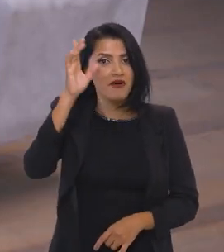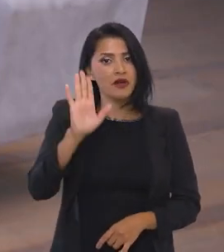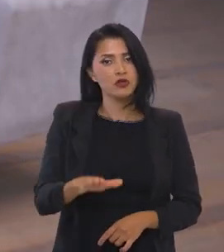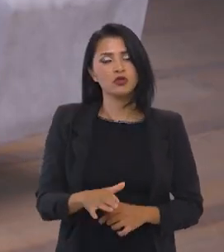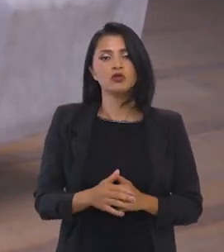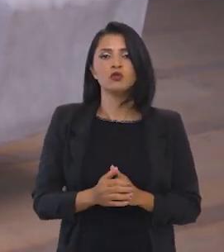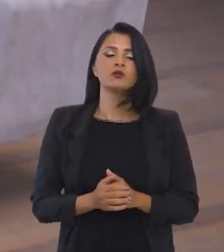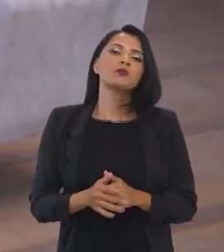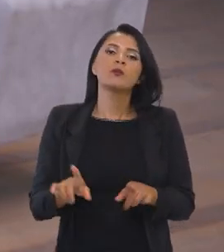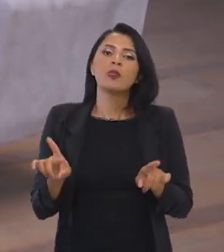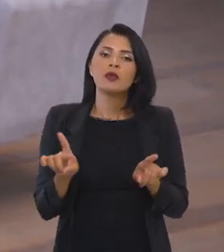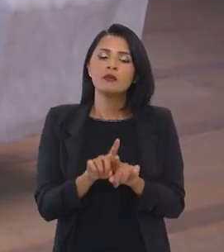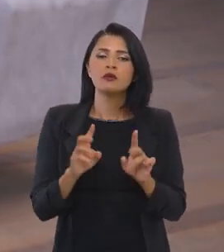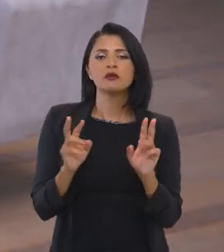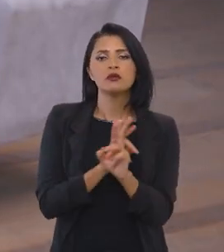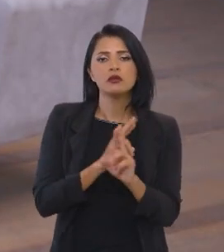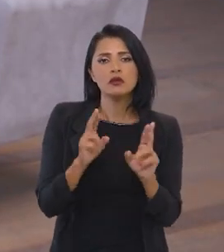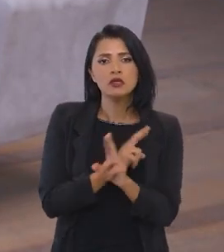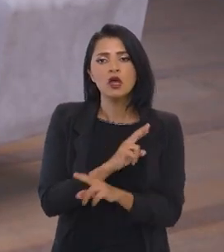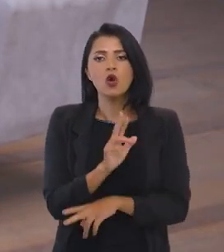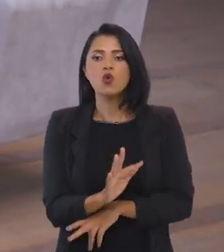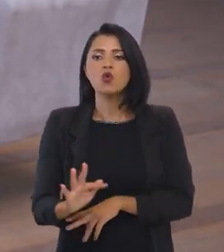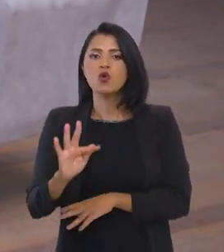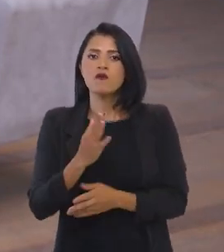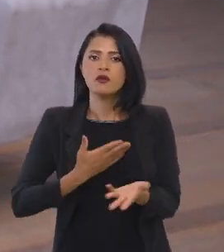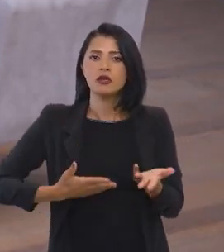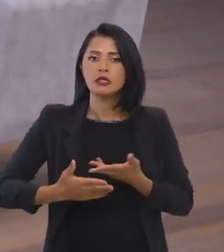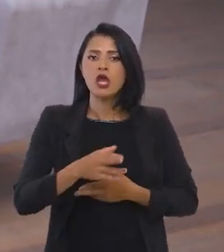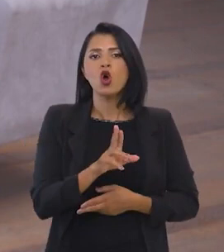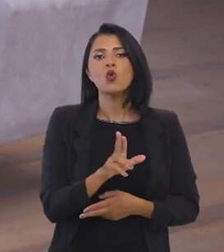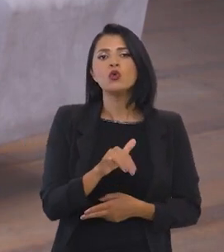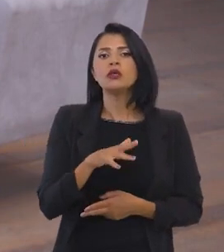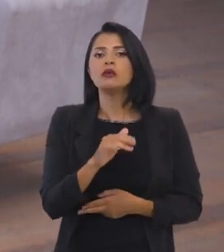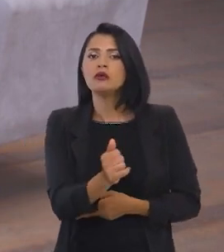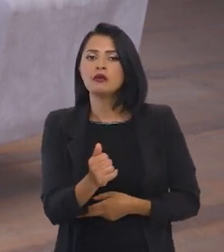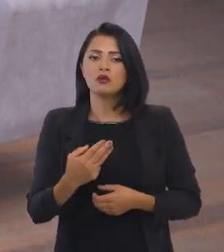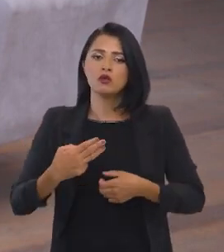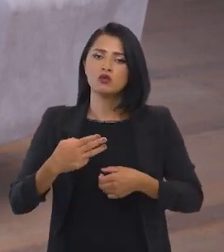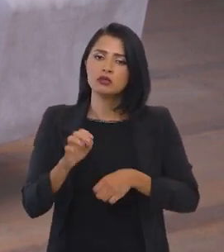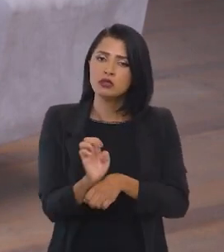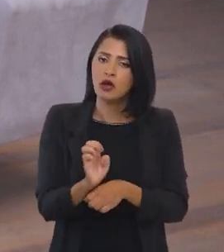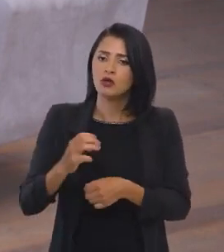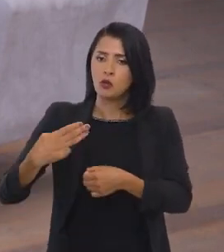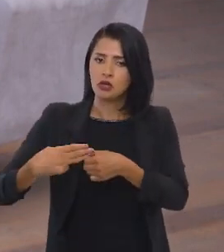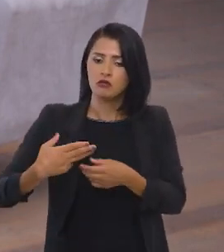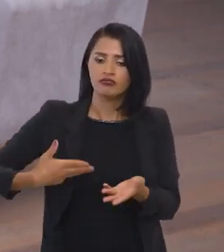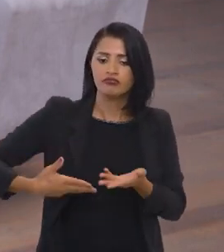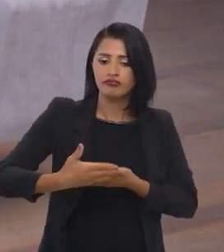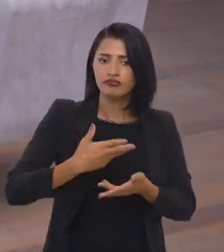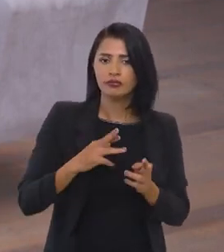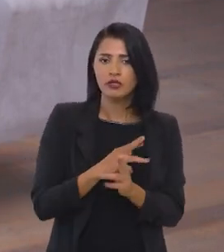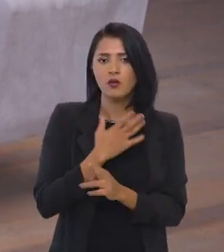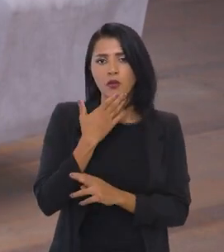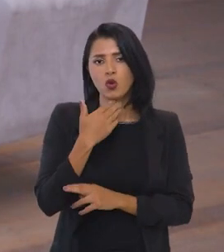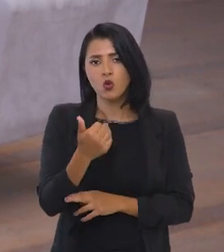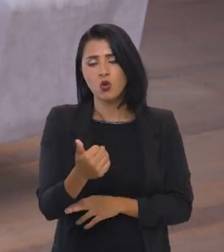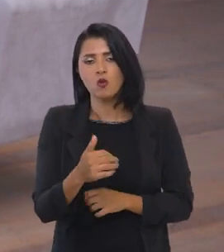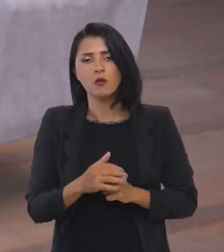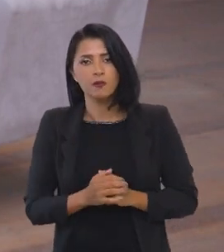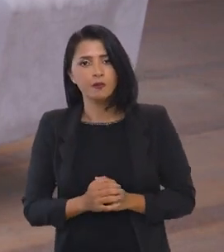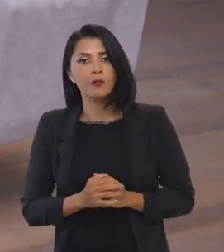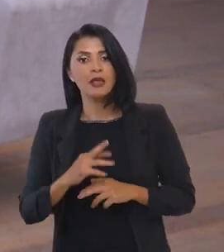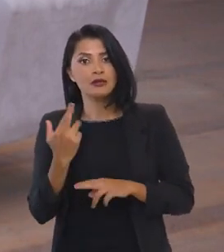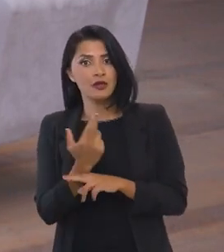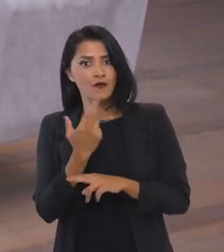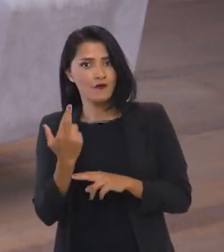vai facilitar para essa relação federativa entre União, Estados e Municípios. A reforma